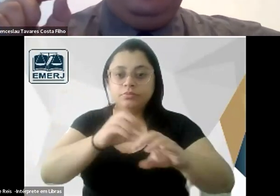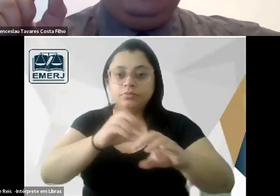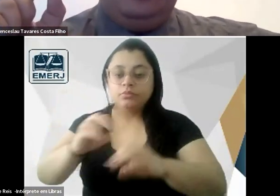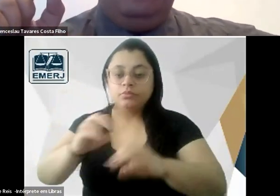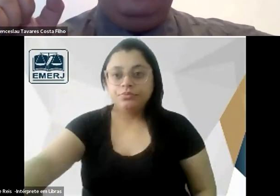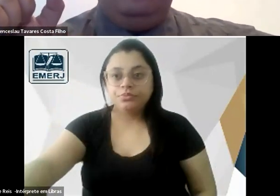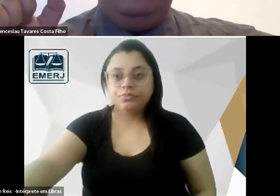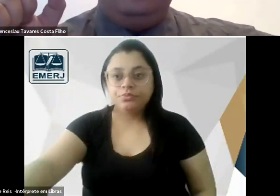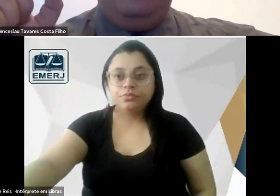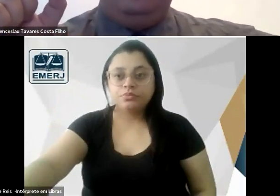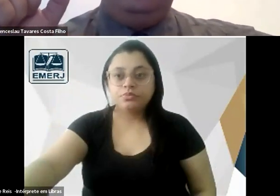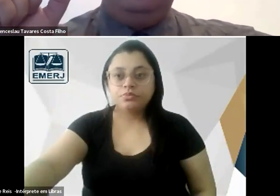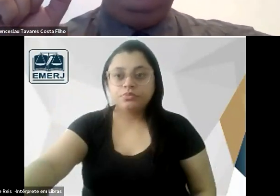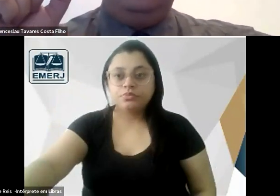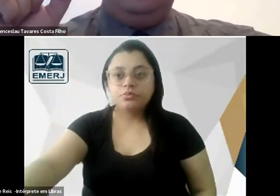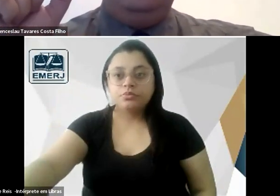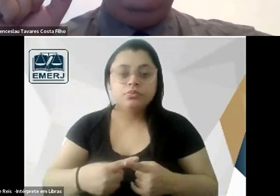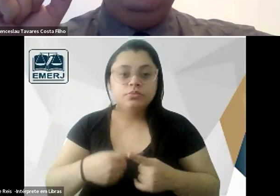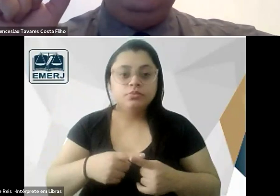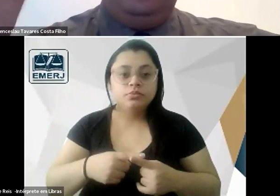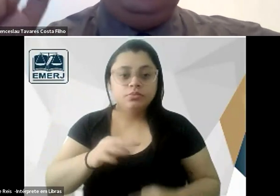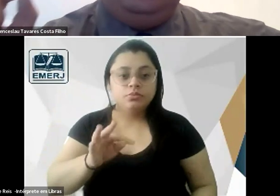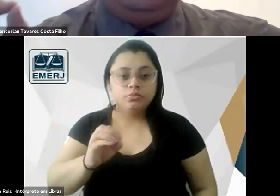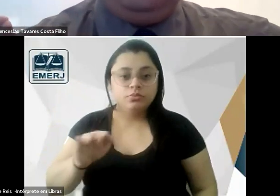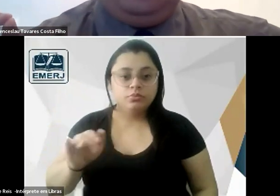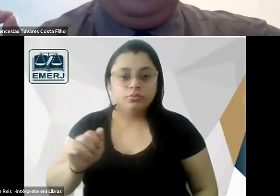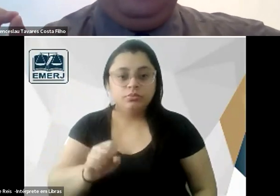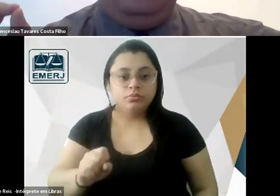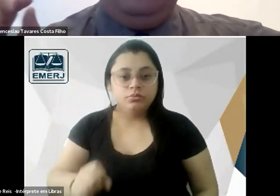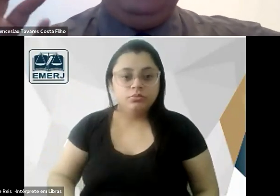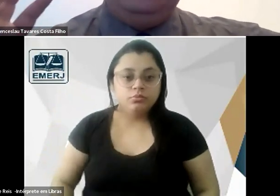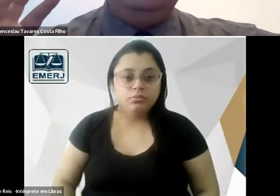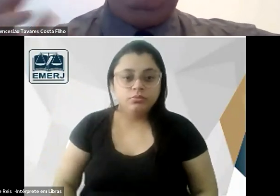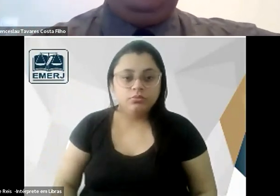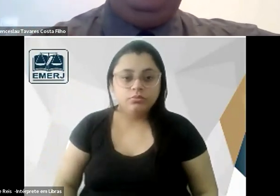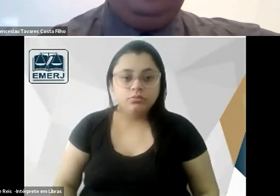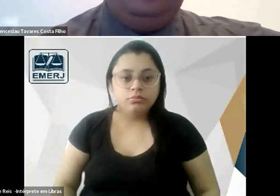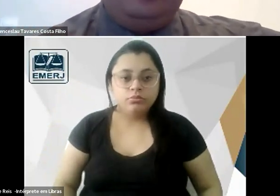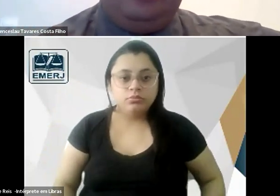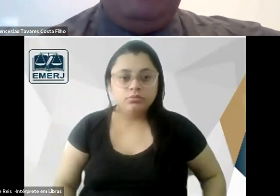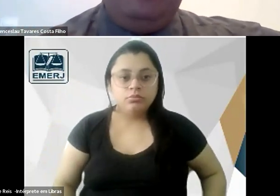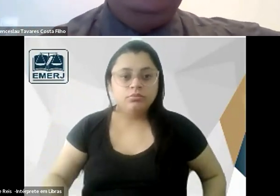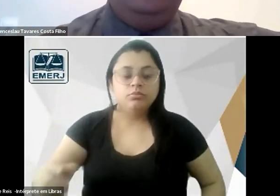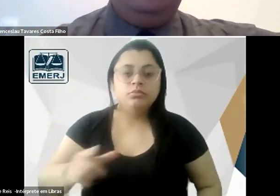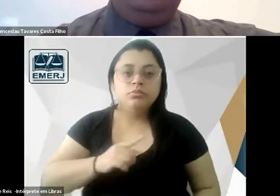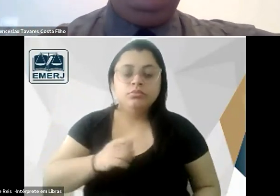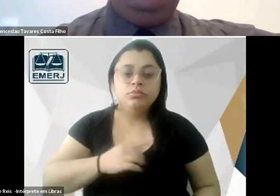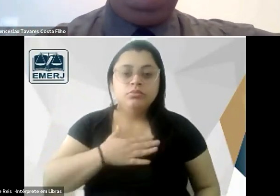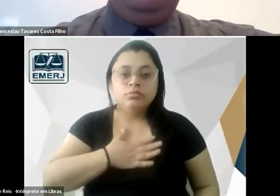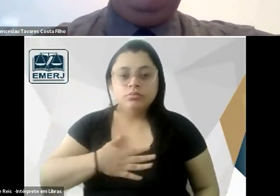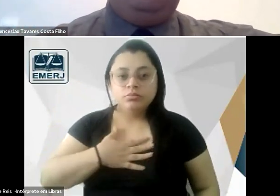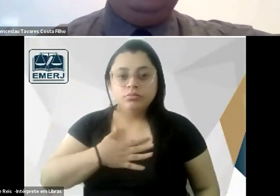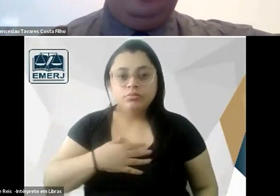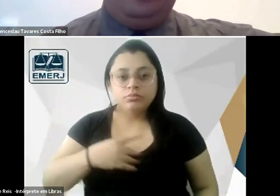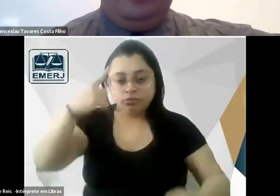medida em que ele vai ser um adepto do historicismo alemão vai ser simpático com as ideias alemães e